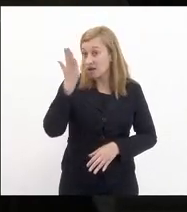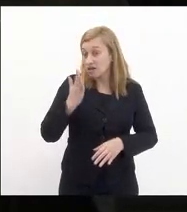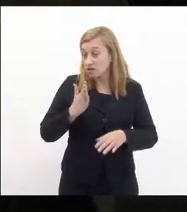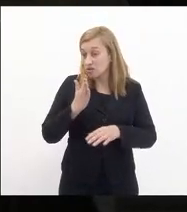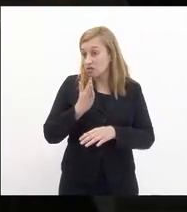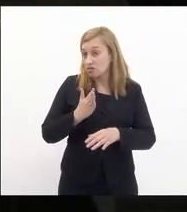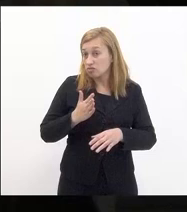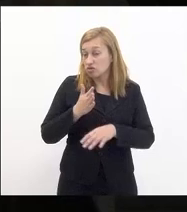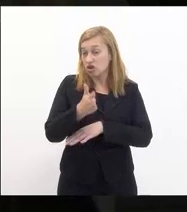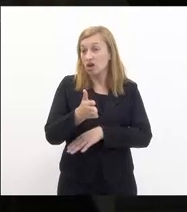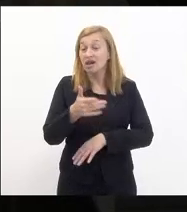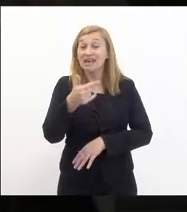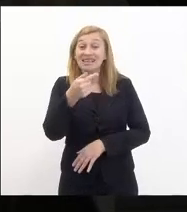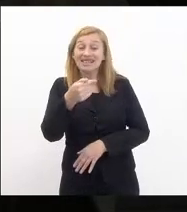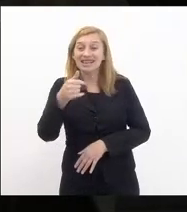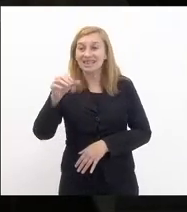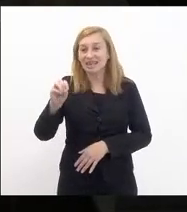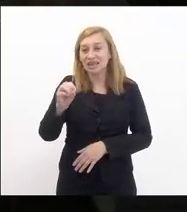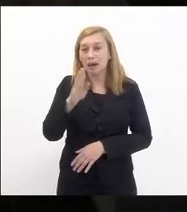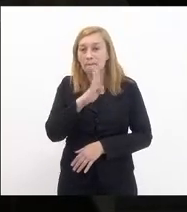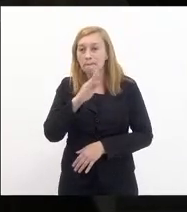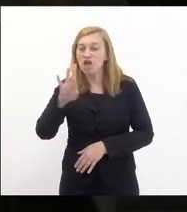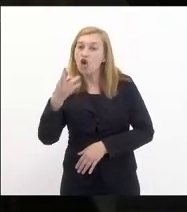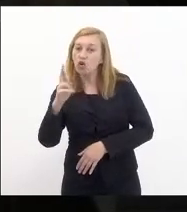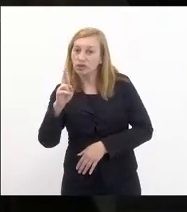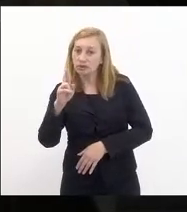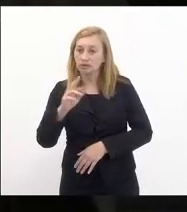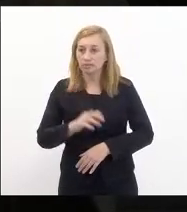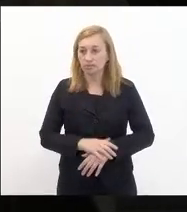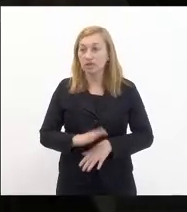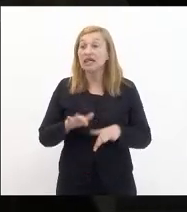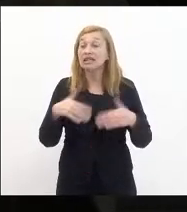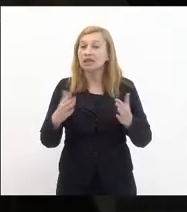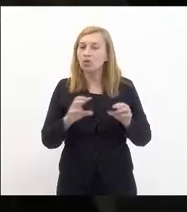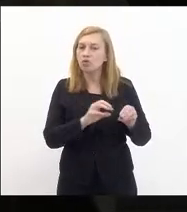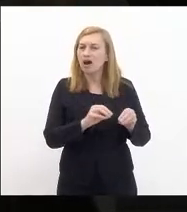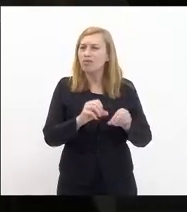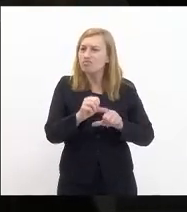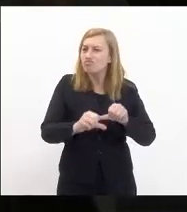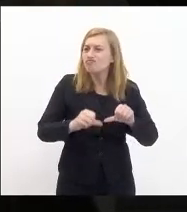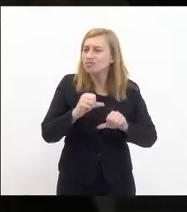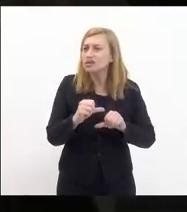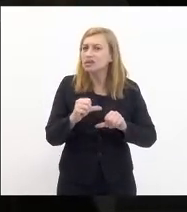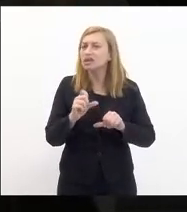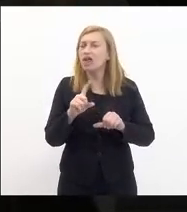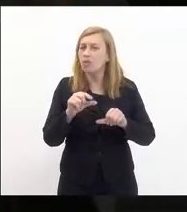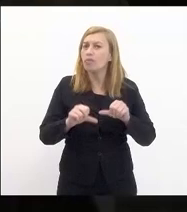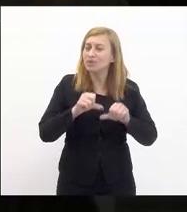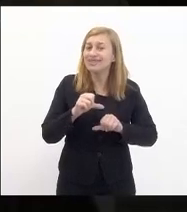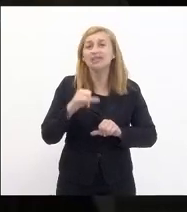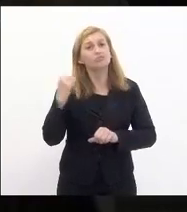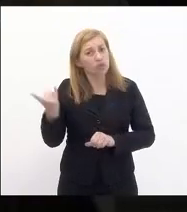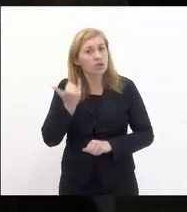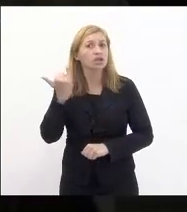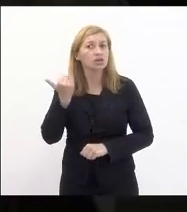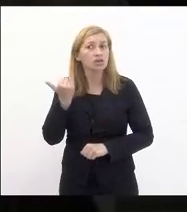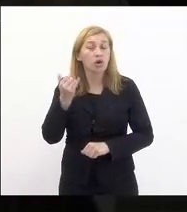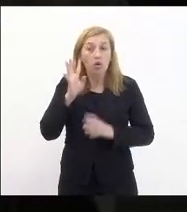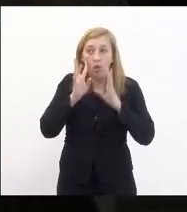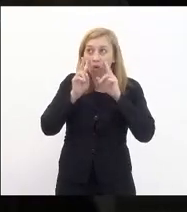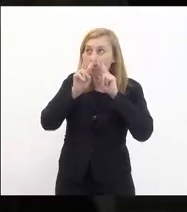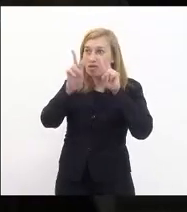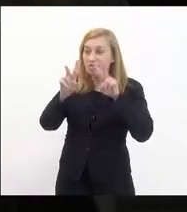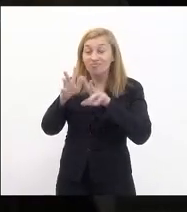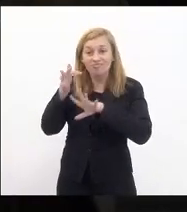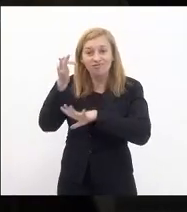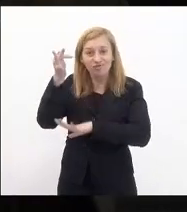70 bilhões então essa mudança é uma mudança importante olhando para